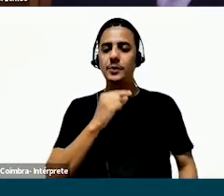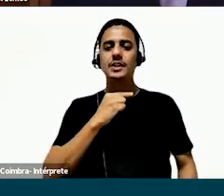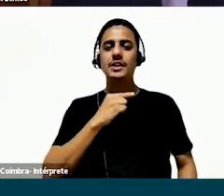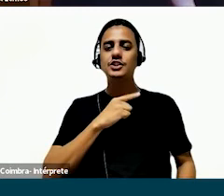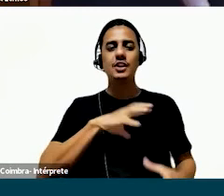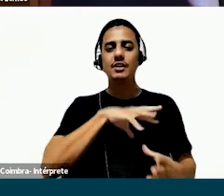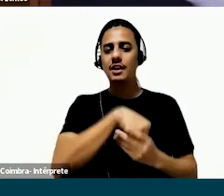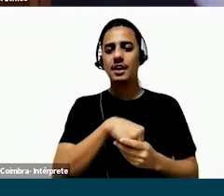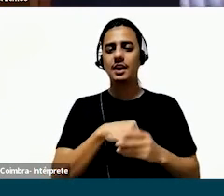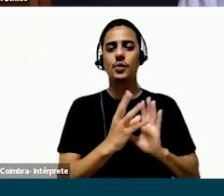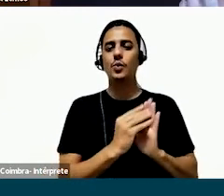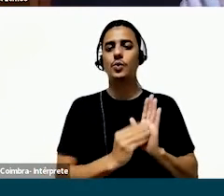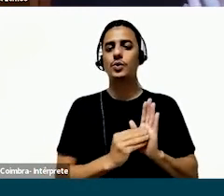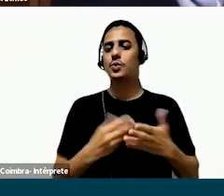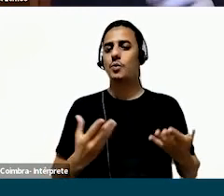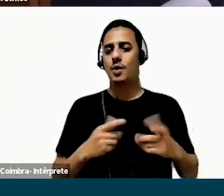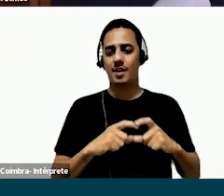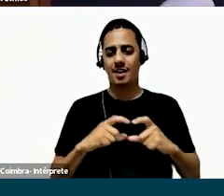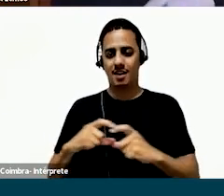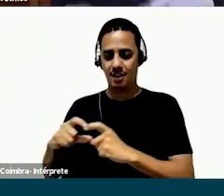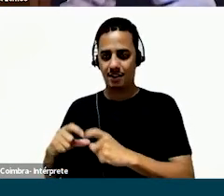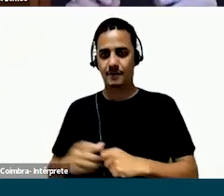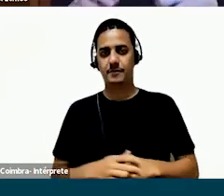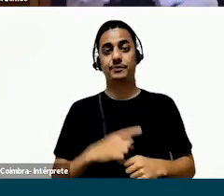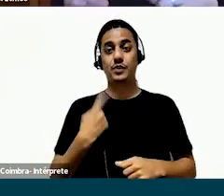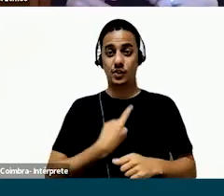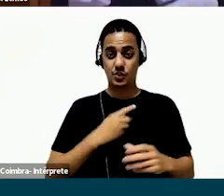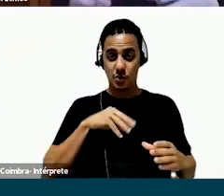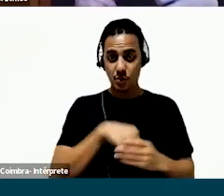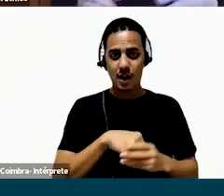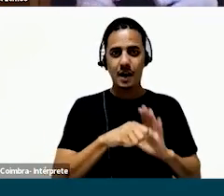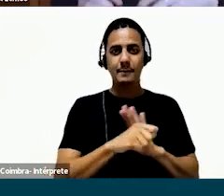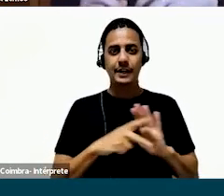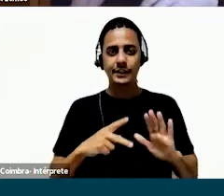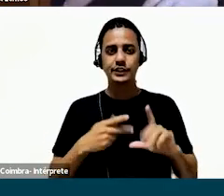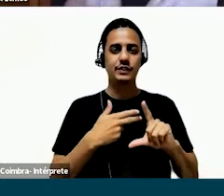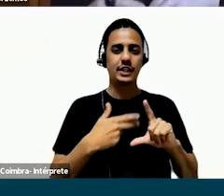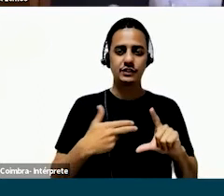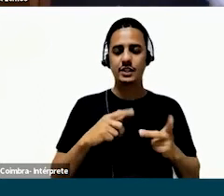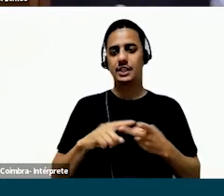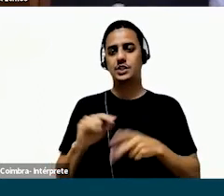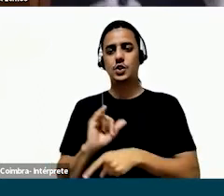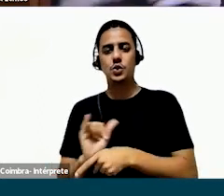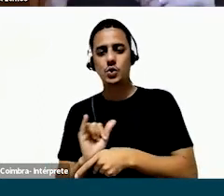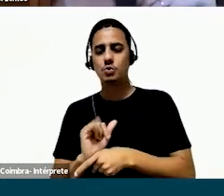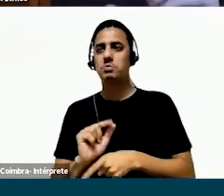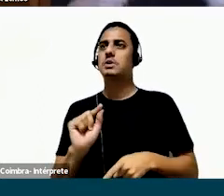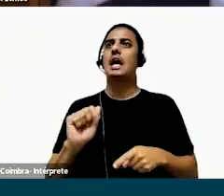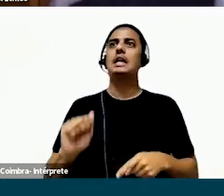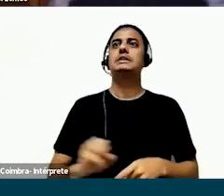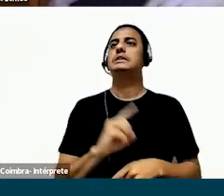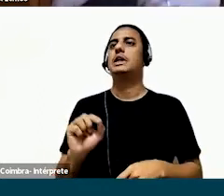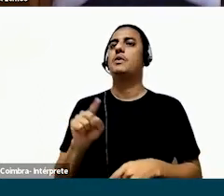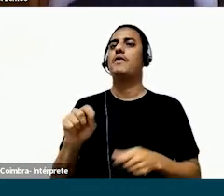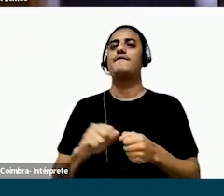exemplo do que tinha de conteúdo nessas cartas. Então, a gente colocou nas cartinhas, por exemplo, aplicativos como Netflix, YouTube,